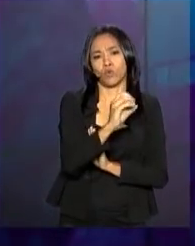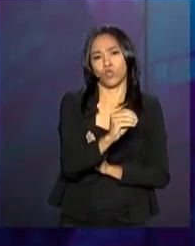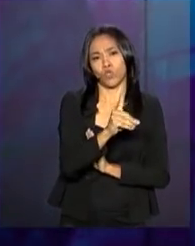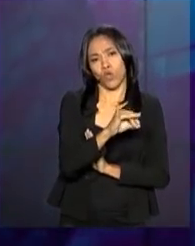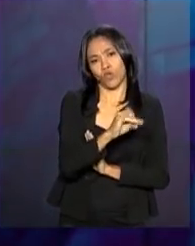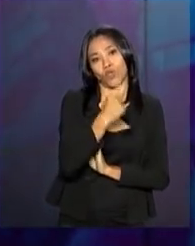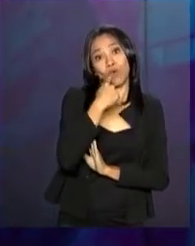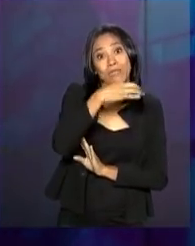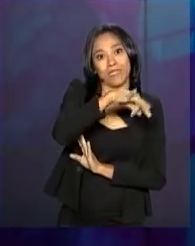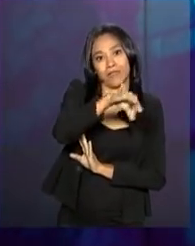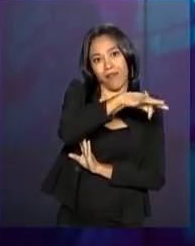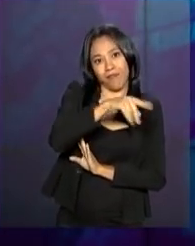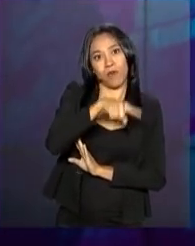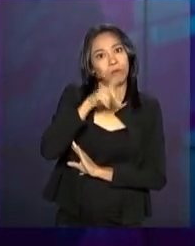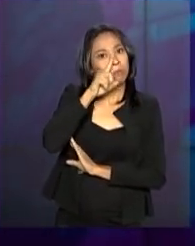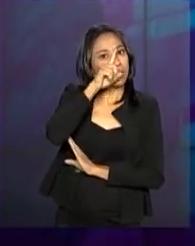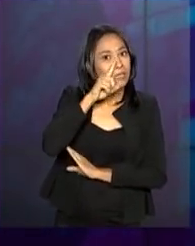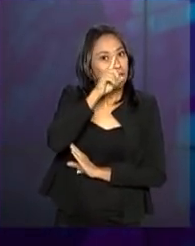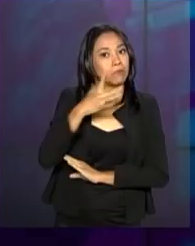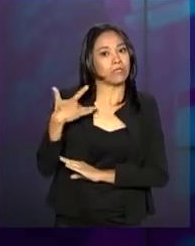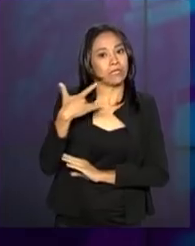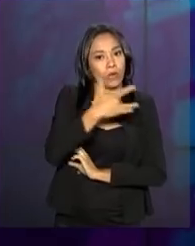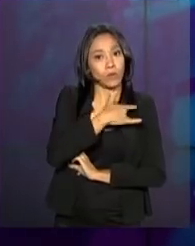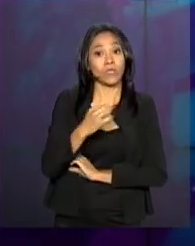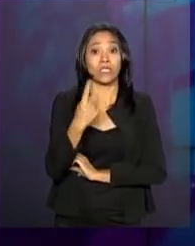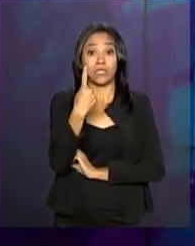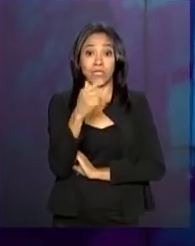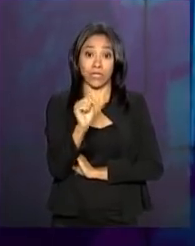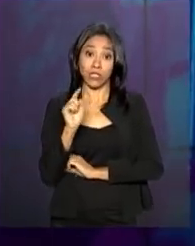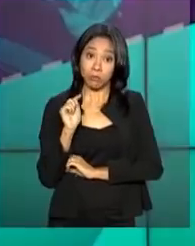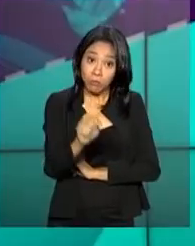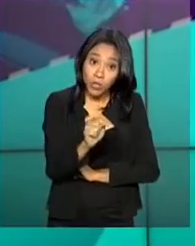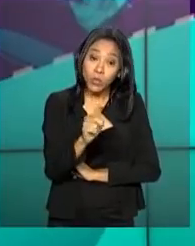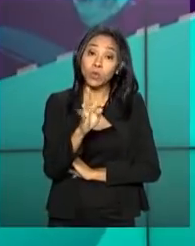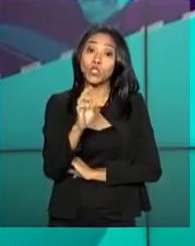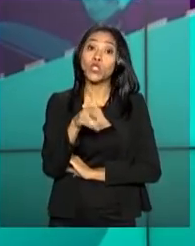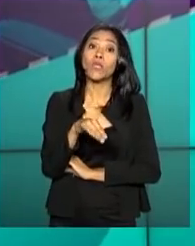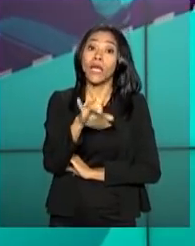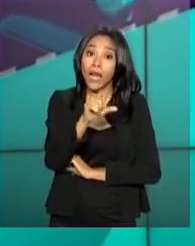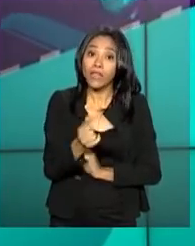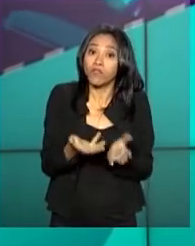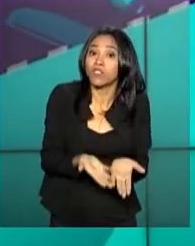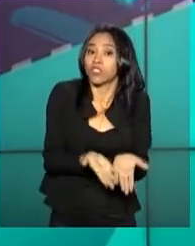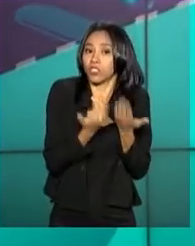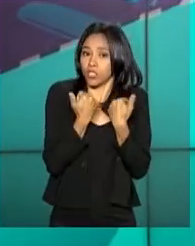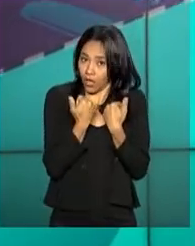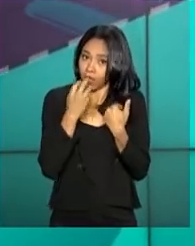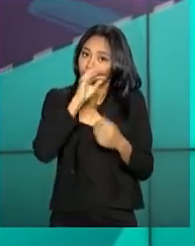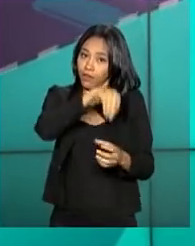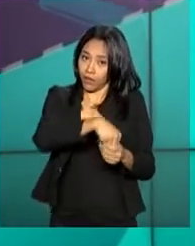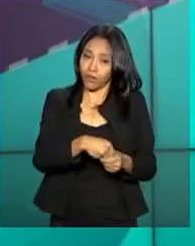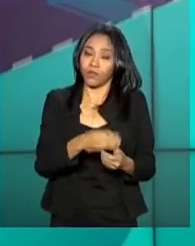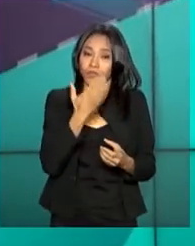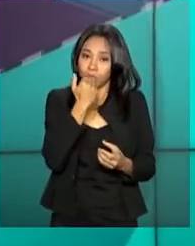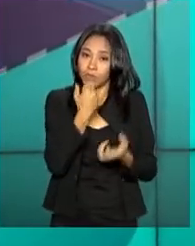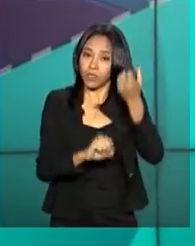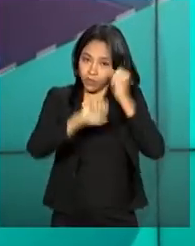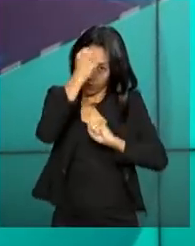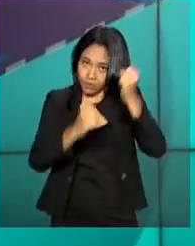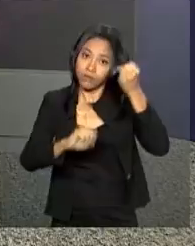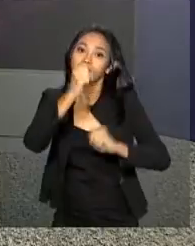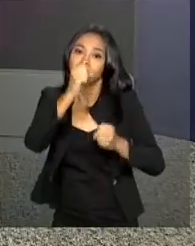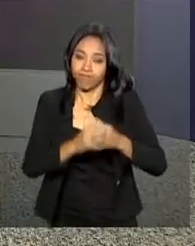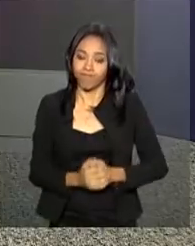saúde. Nos últimos anos, 17 mil toneladas de sal deixaram de ser adicionadas aos alimentos industrializados.